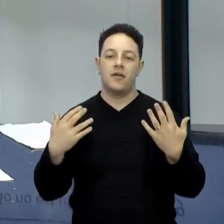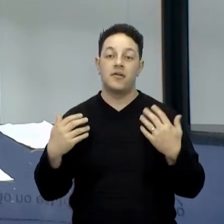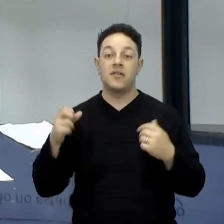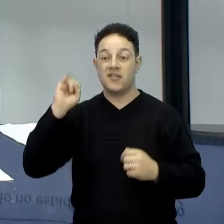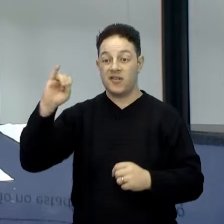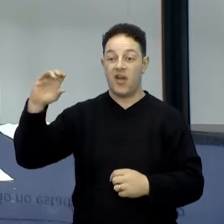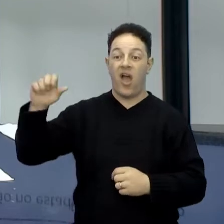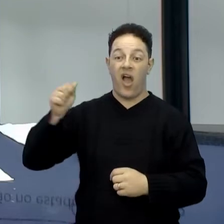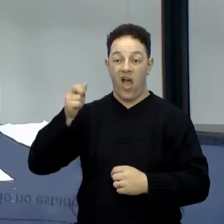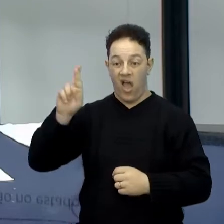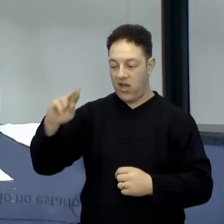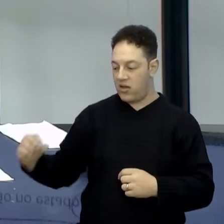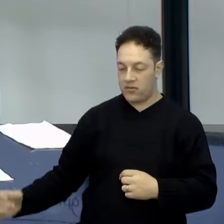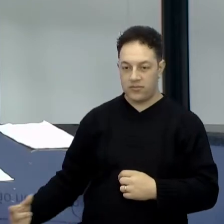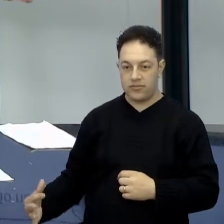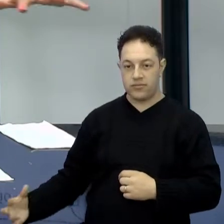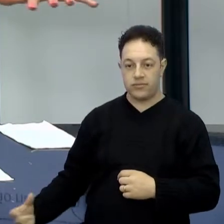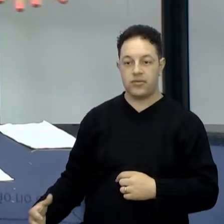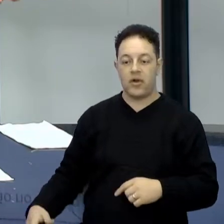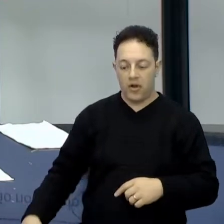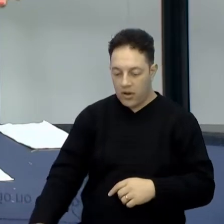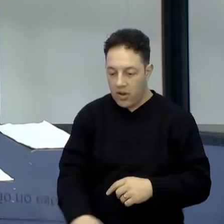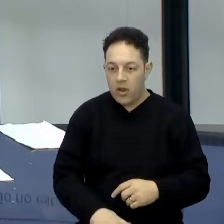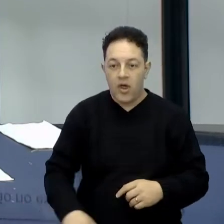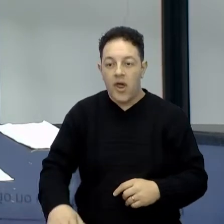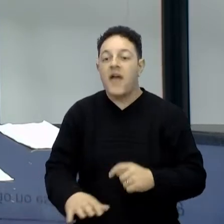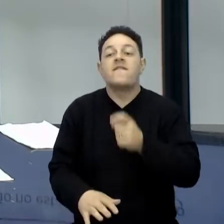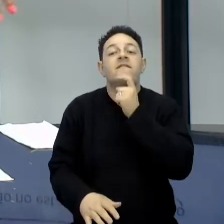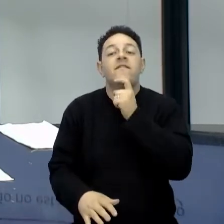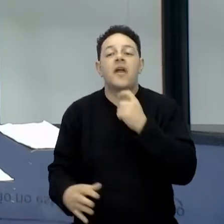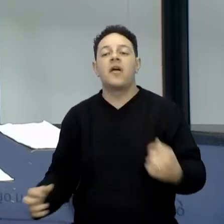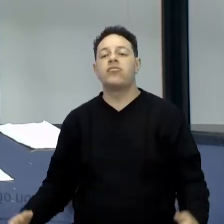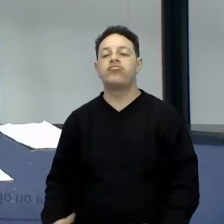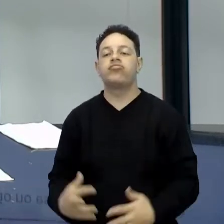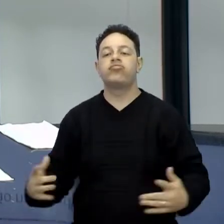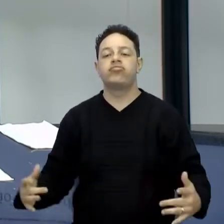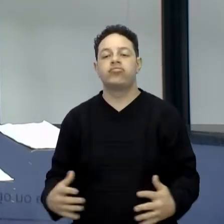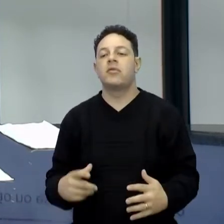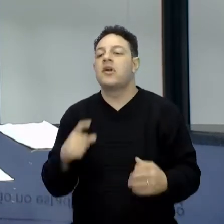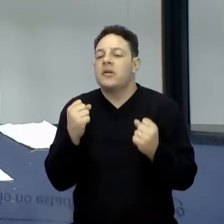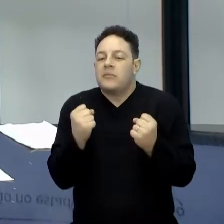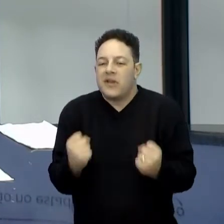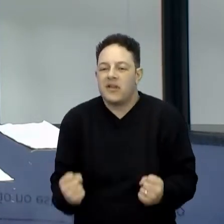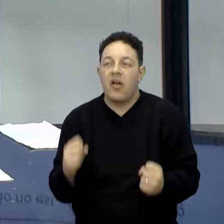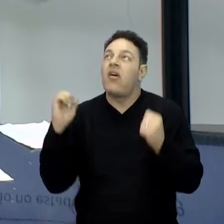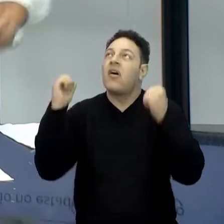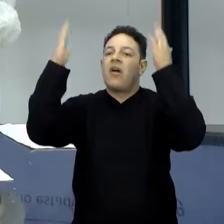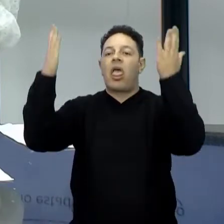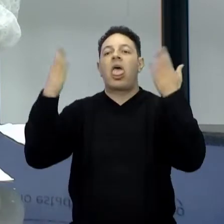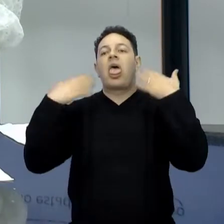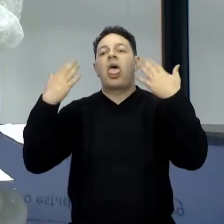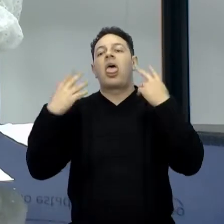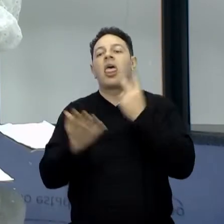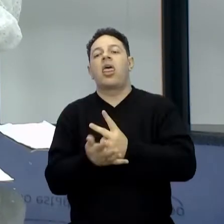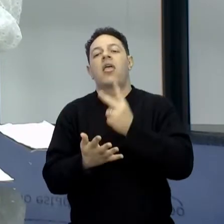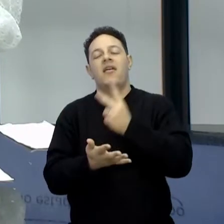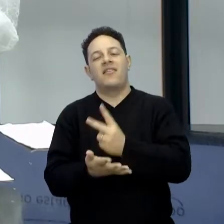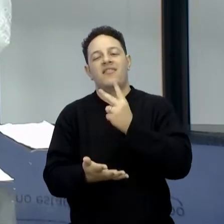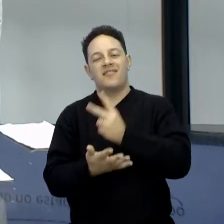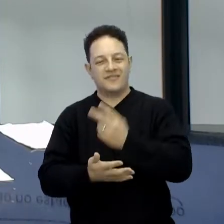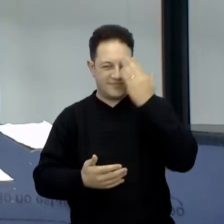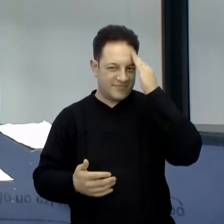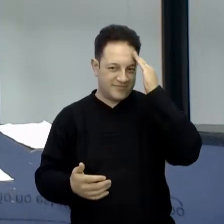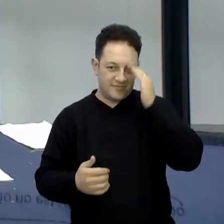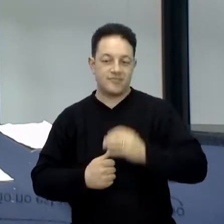ar condicionado estivesse aqui embaixo, ele ia refrescar aqui embaixo, o ar pesado ia continuar aqui embaixo. Então, aqui em cima ia continuar quente. Tá certo?